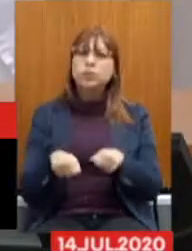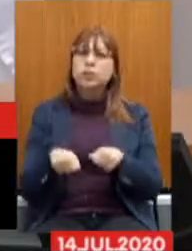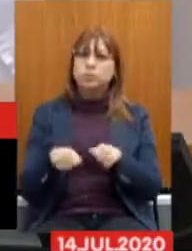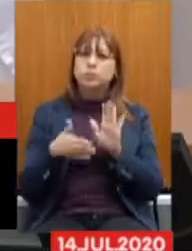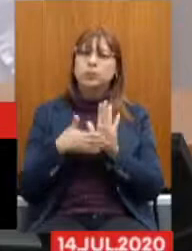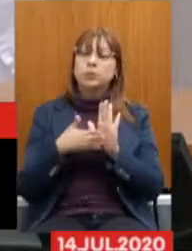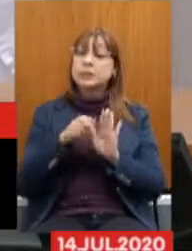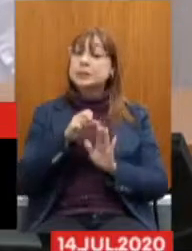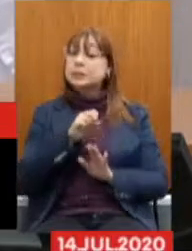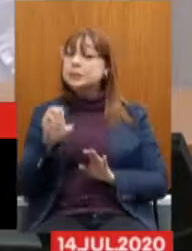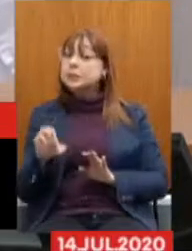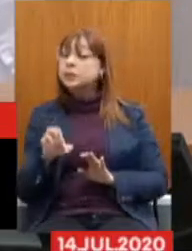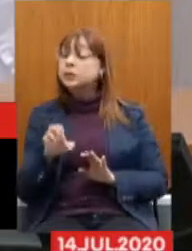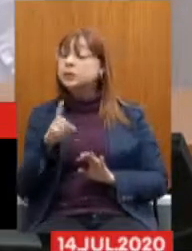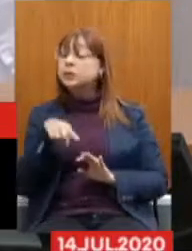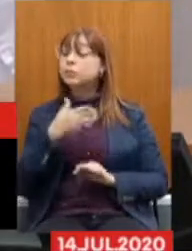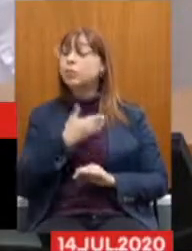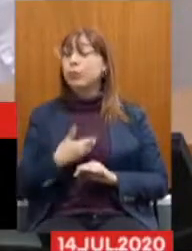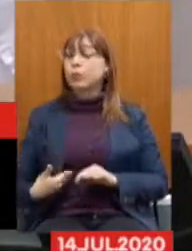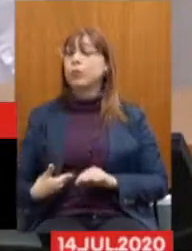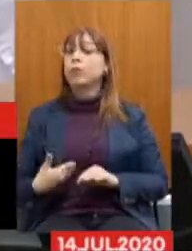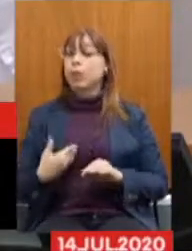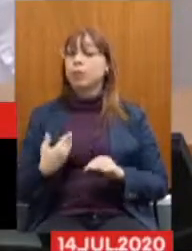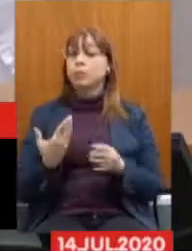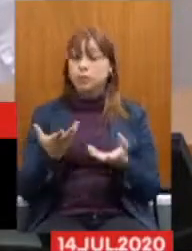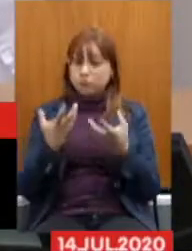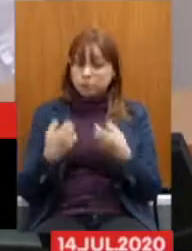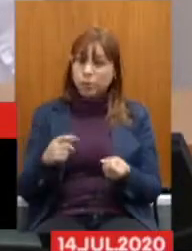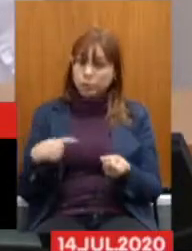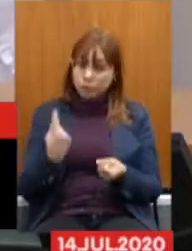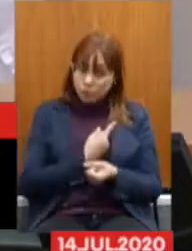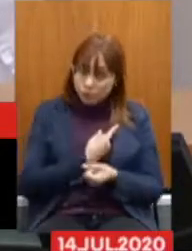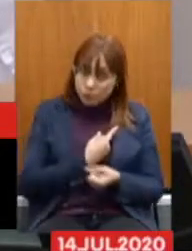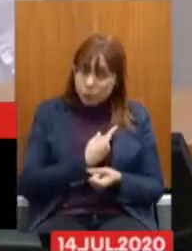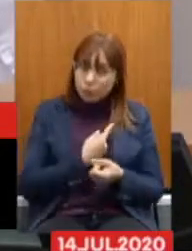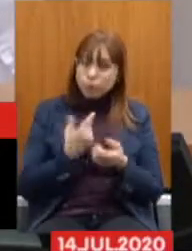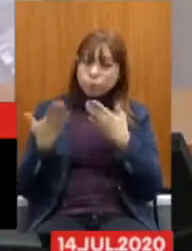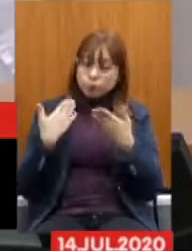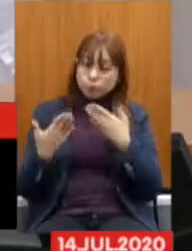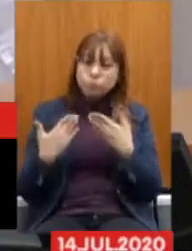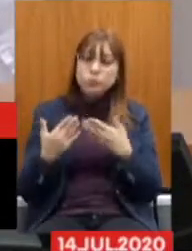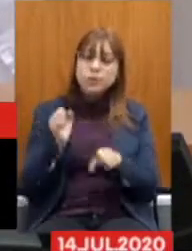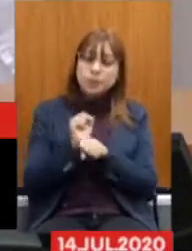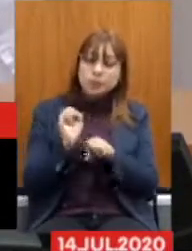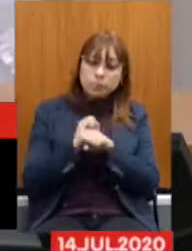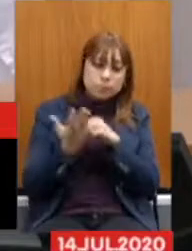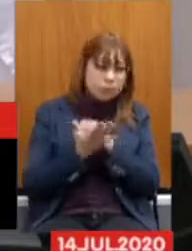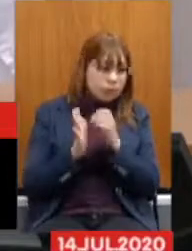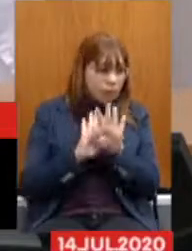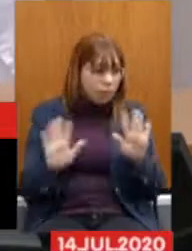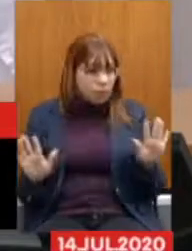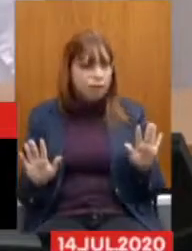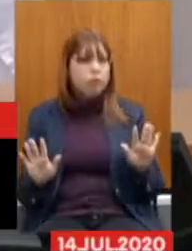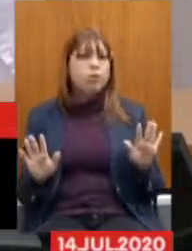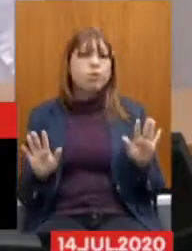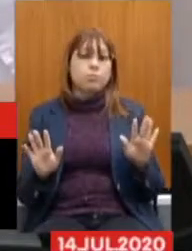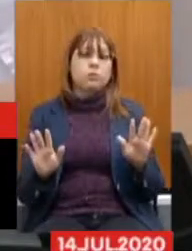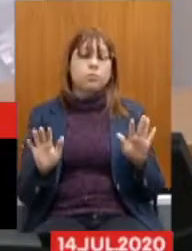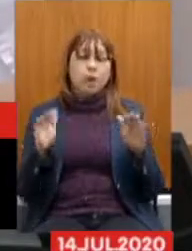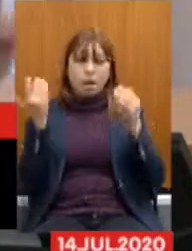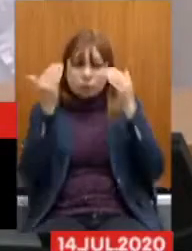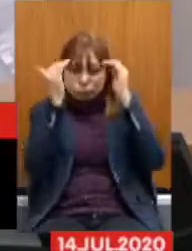Se o governo Nos ouvir Parar a reforma Esperar passar Se dedicar A pandemia